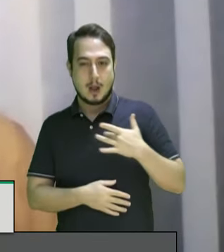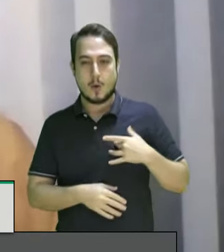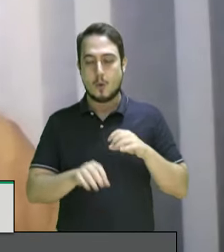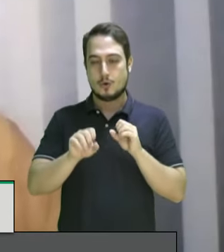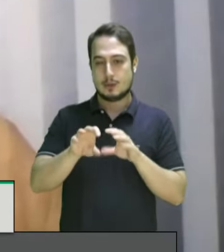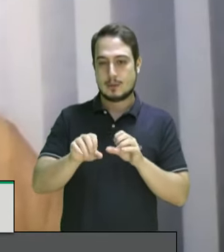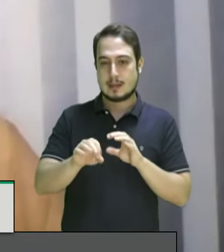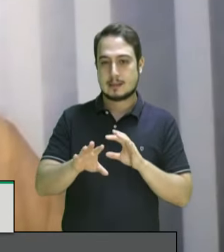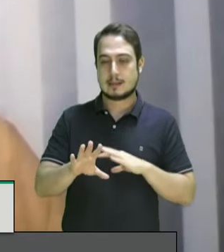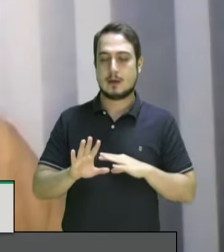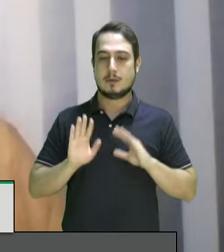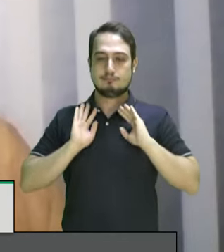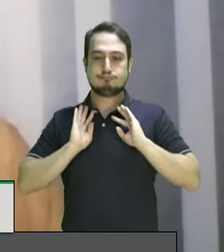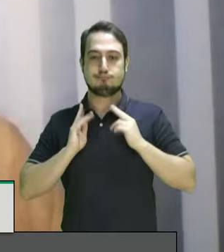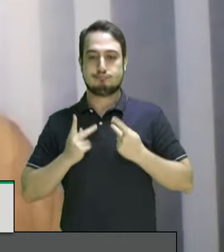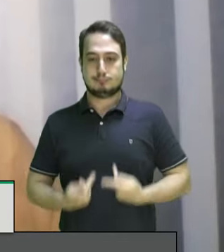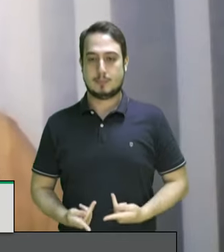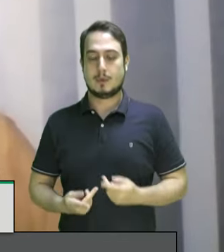dignidade da pessoa humana